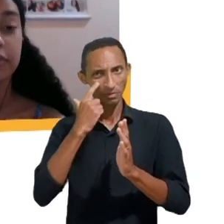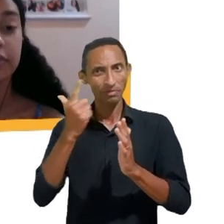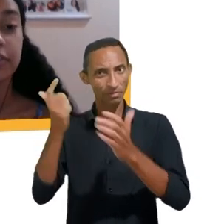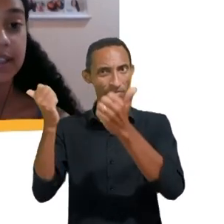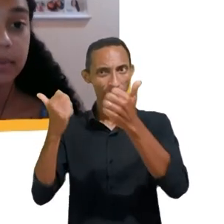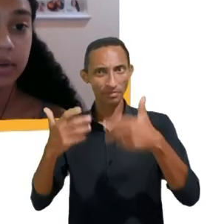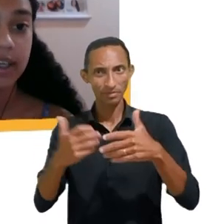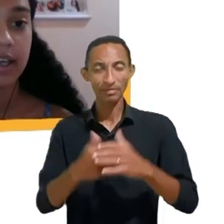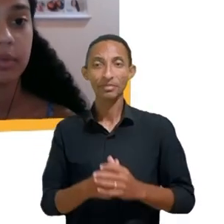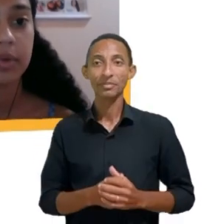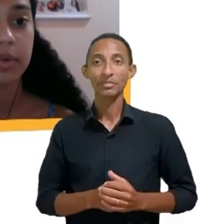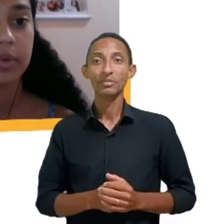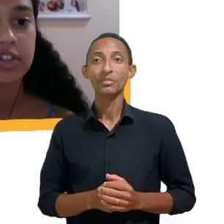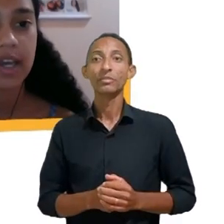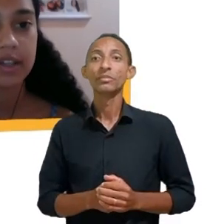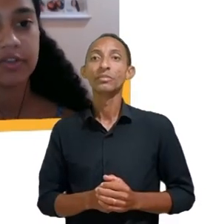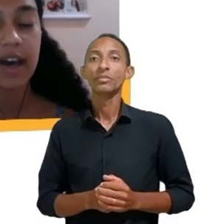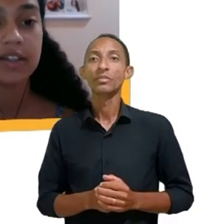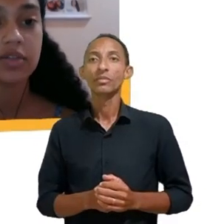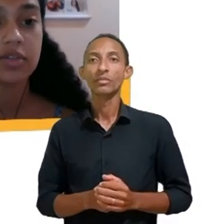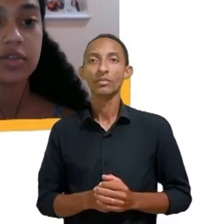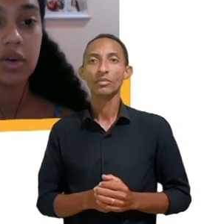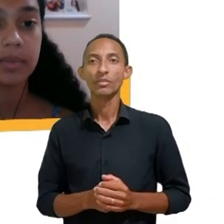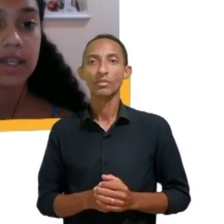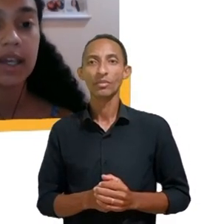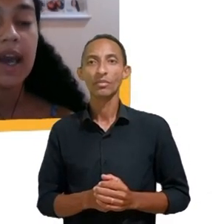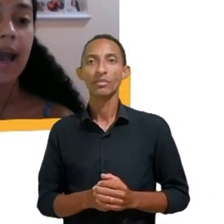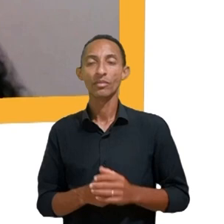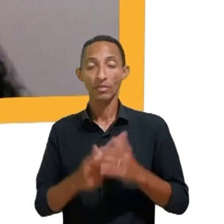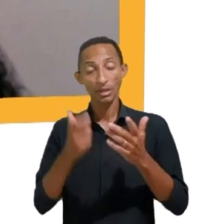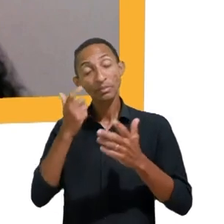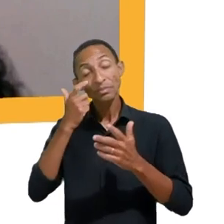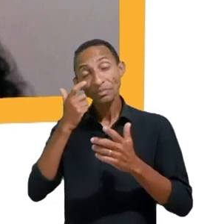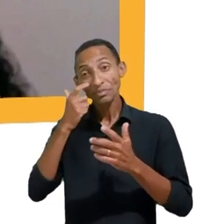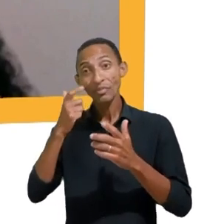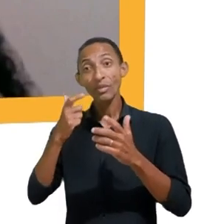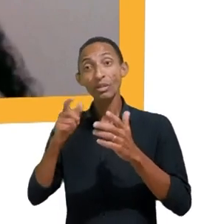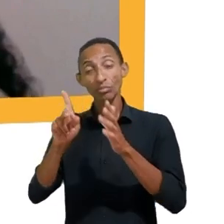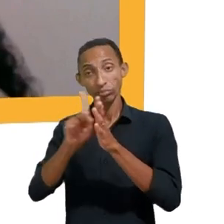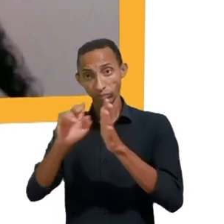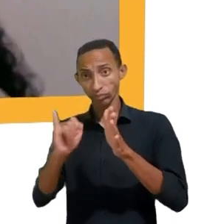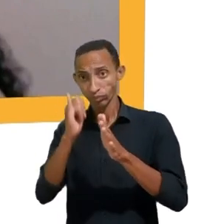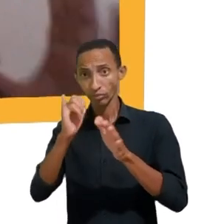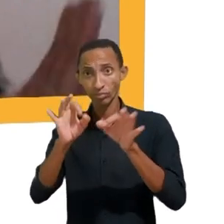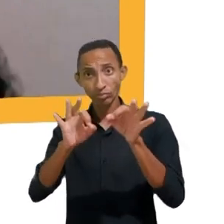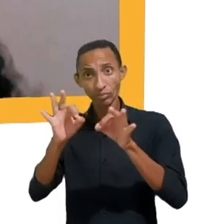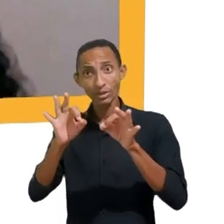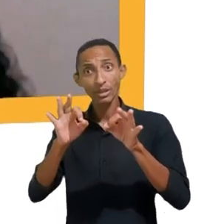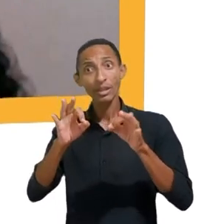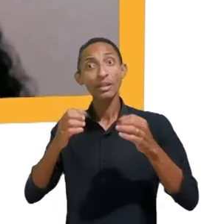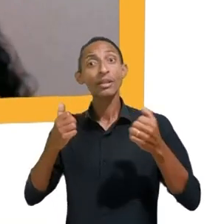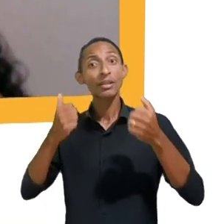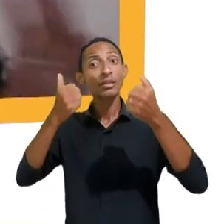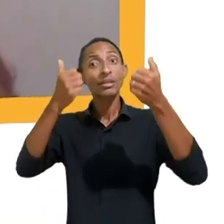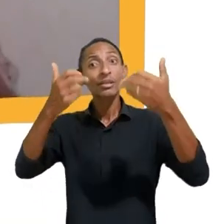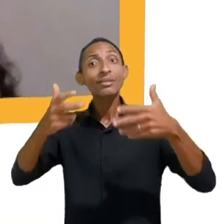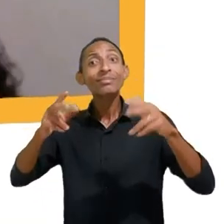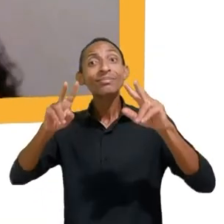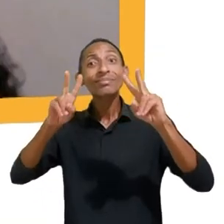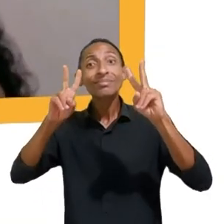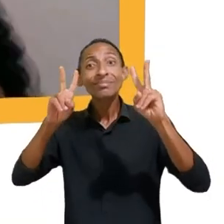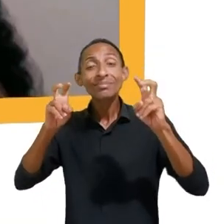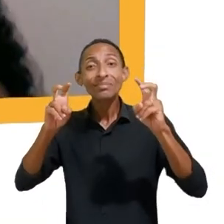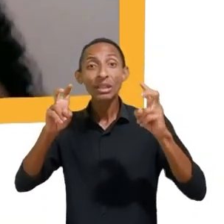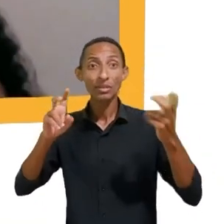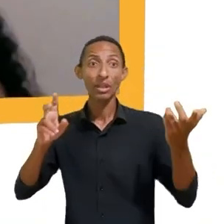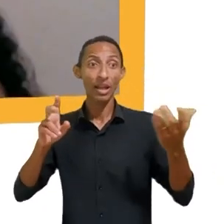Então, o Fora da Bolha é um projeto que fala sobre a importância de você sair da sua realidade a gente chama